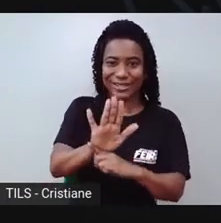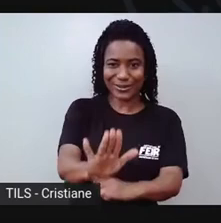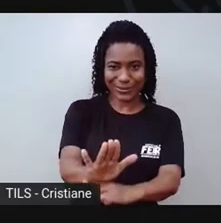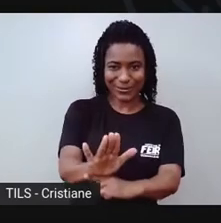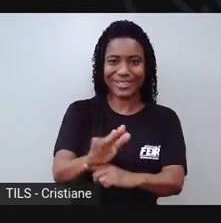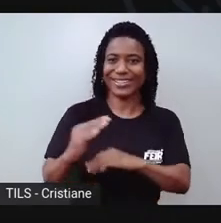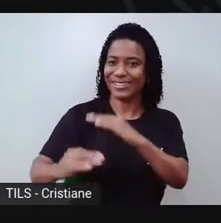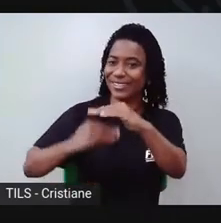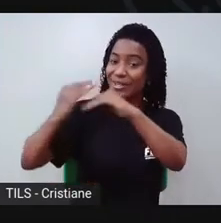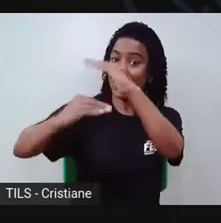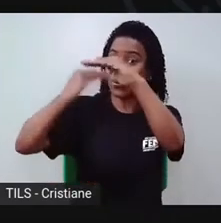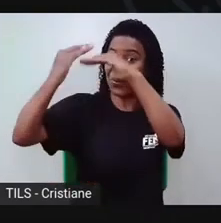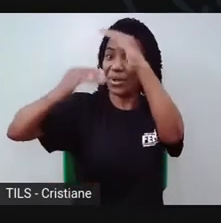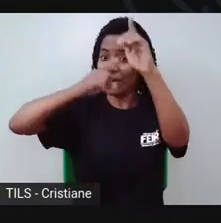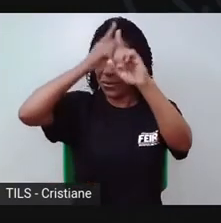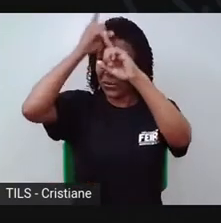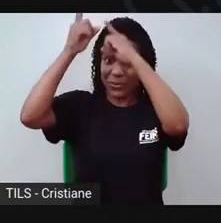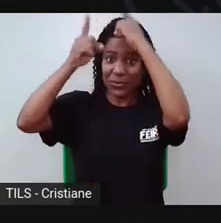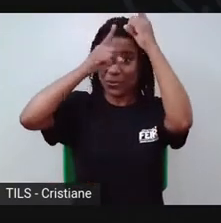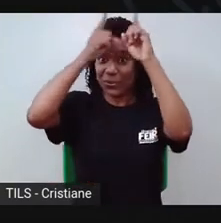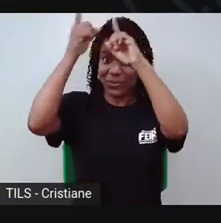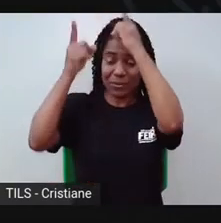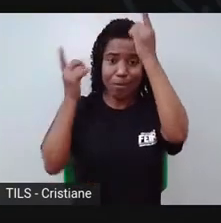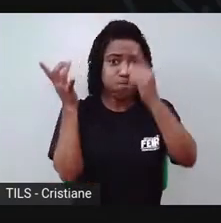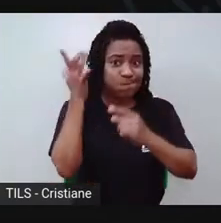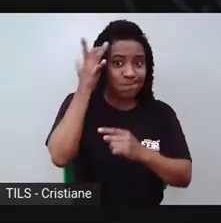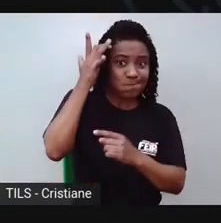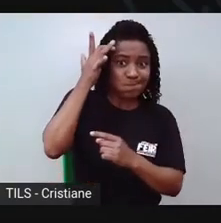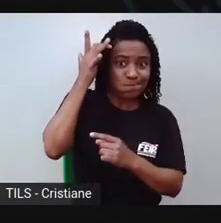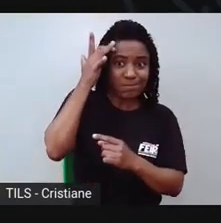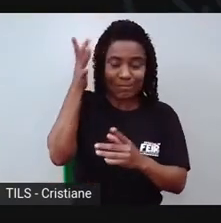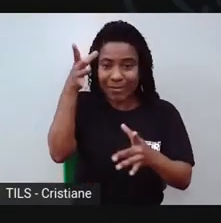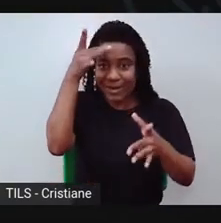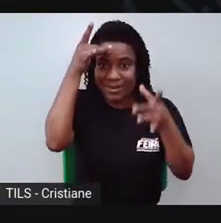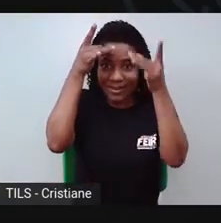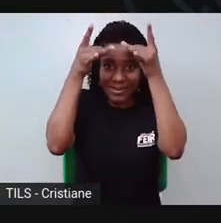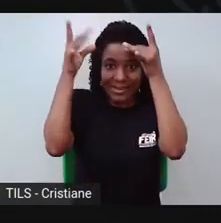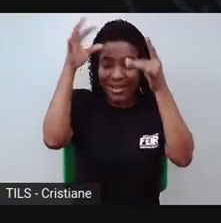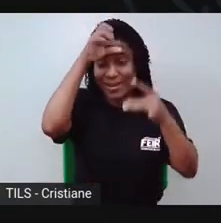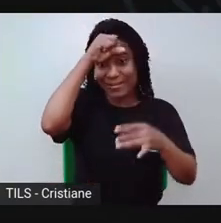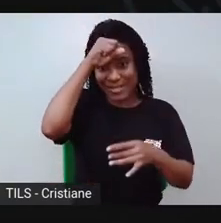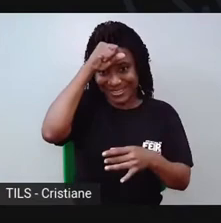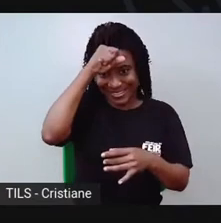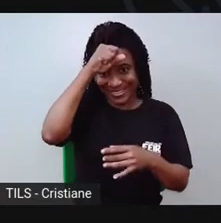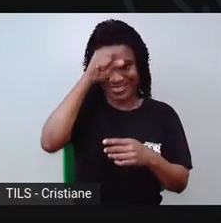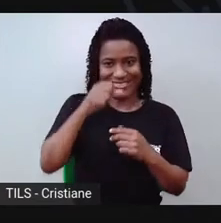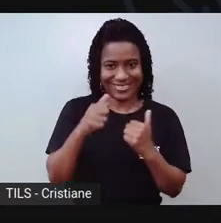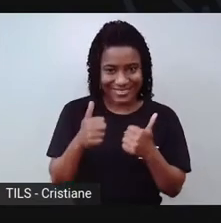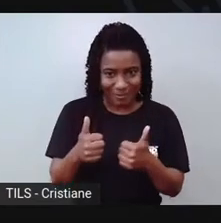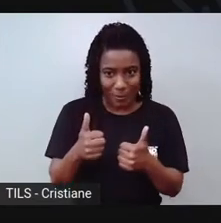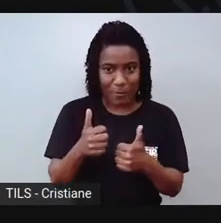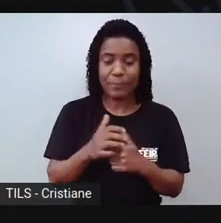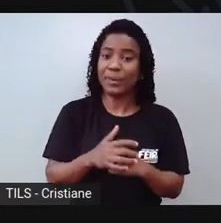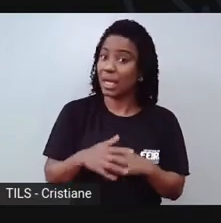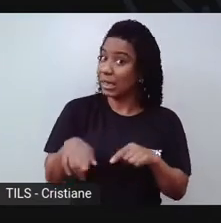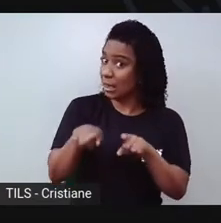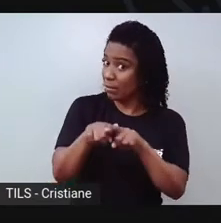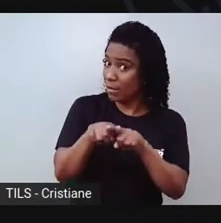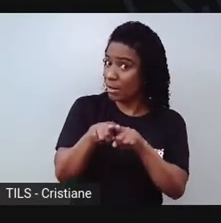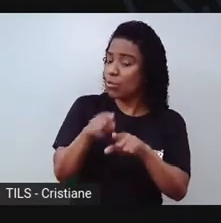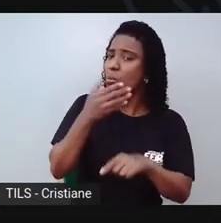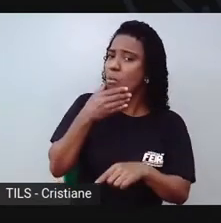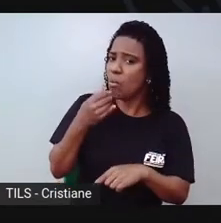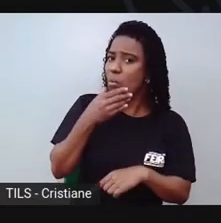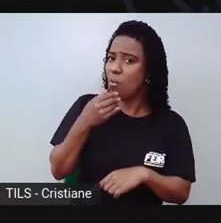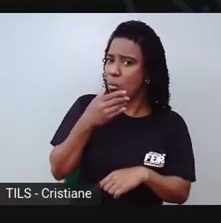Então, a gente vai falar um pouco também da arte do mestre Vitalino. Que desde criança, ele tinha os seis